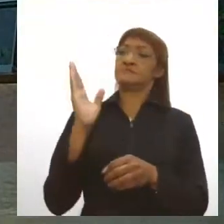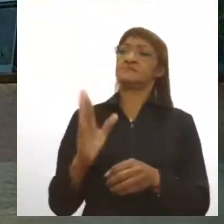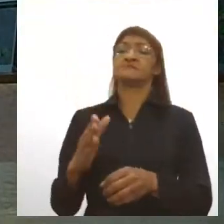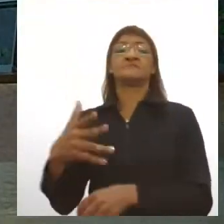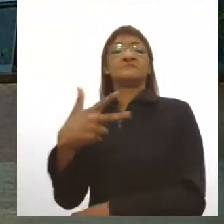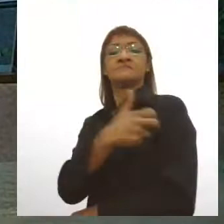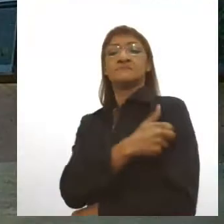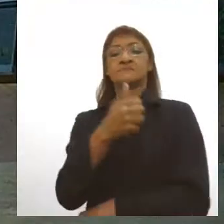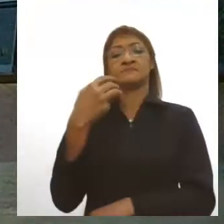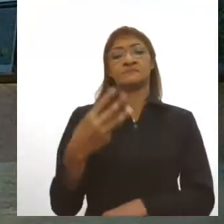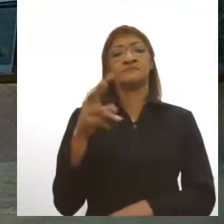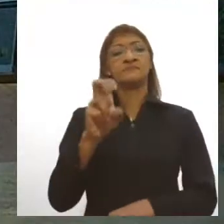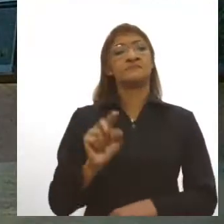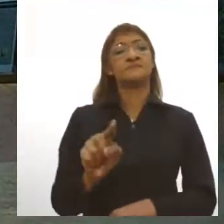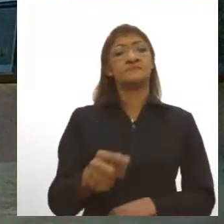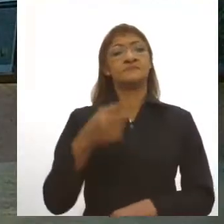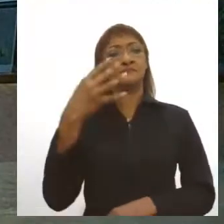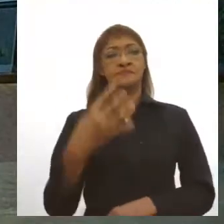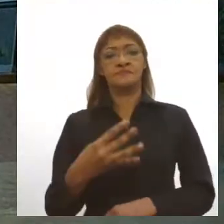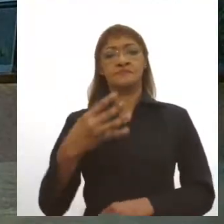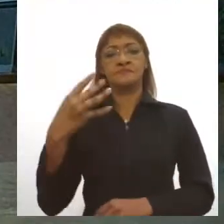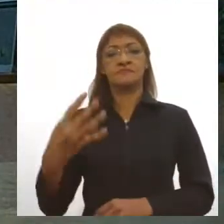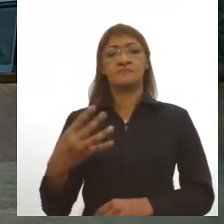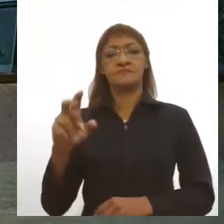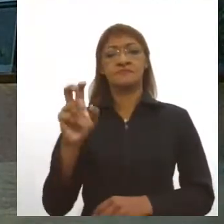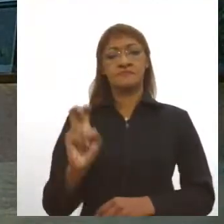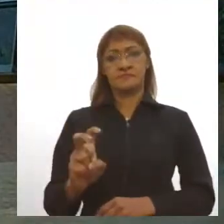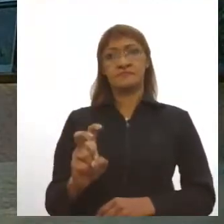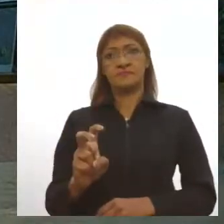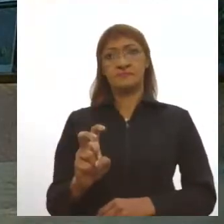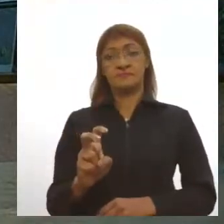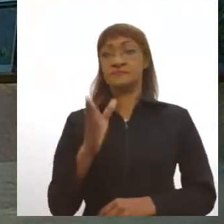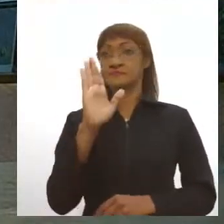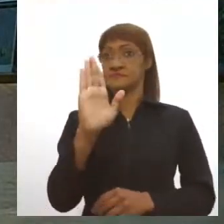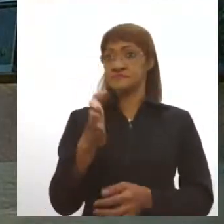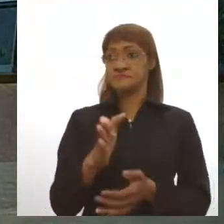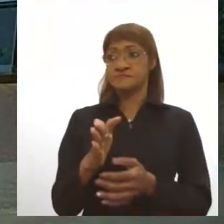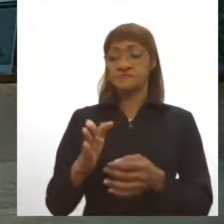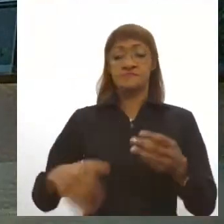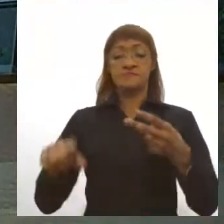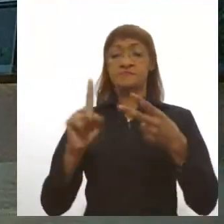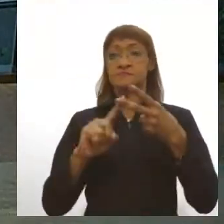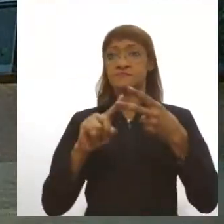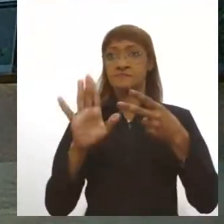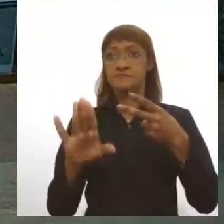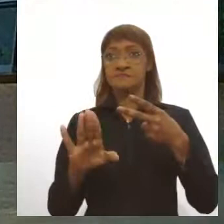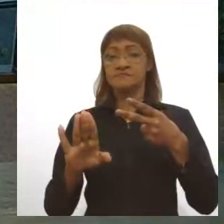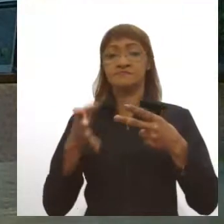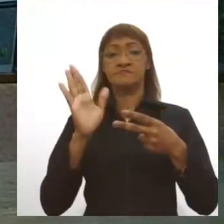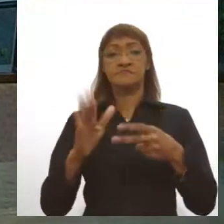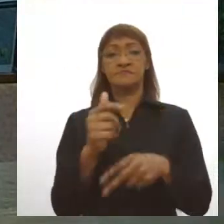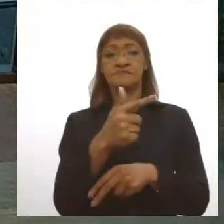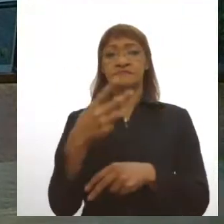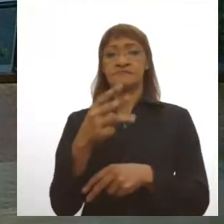35.445 doses. Em relação à segunda dose, foram distribuídas 23